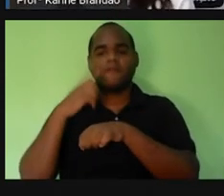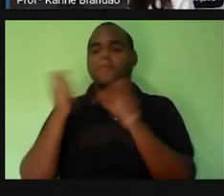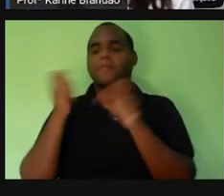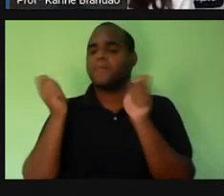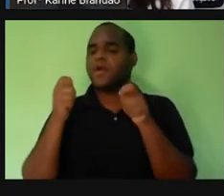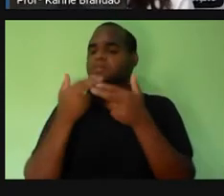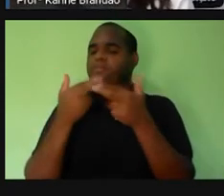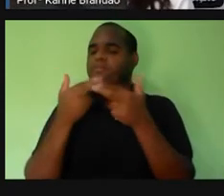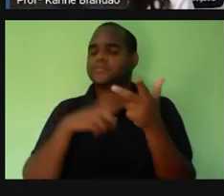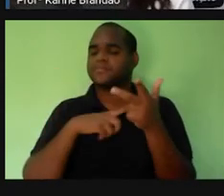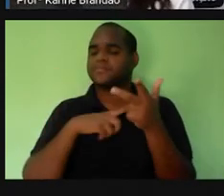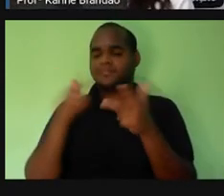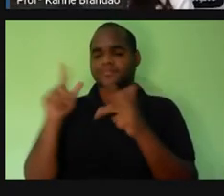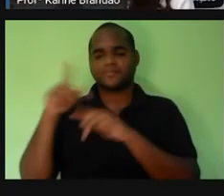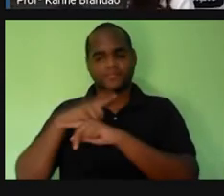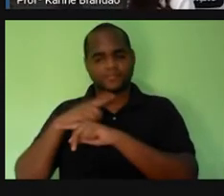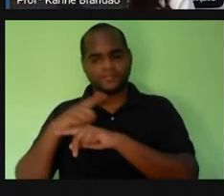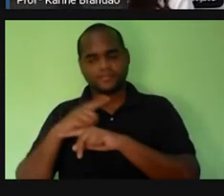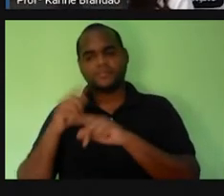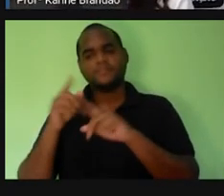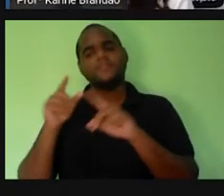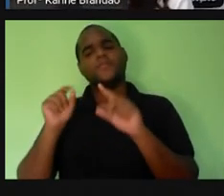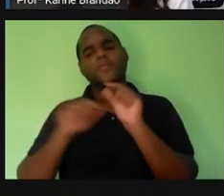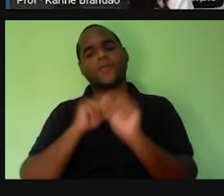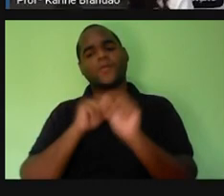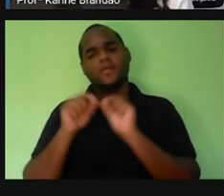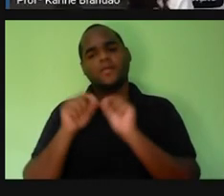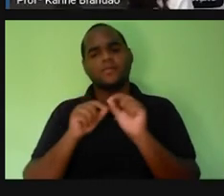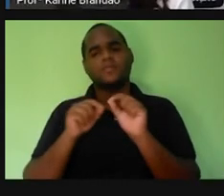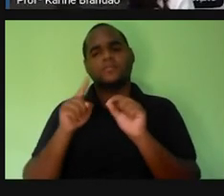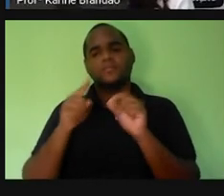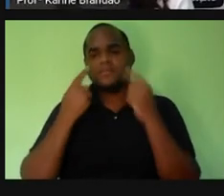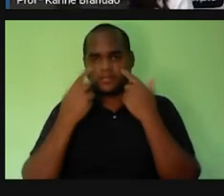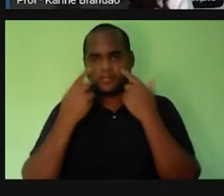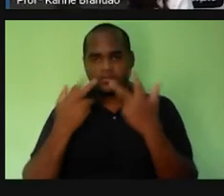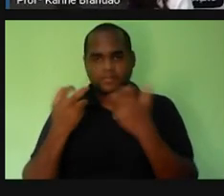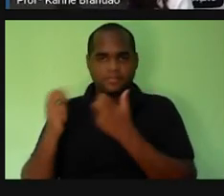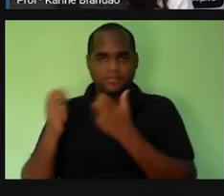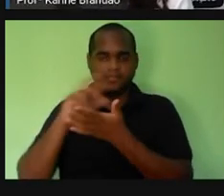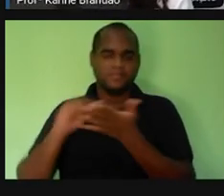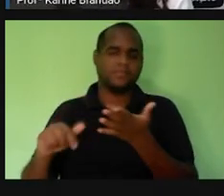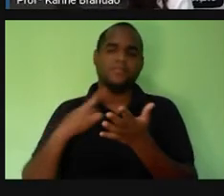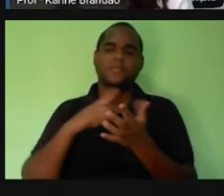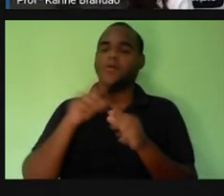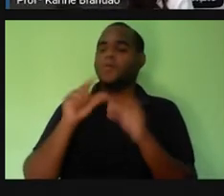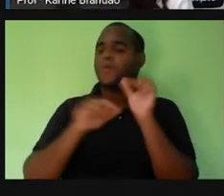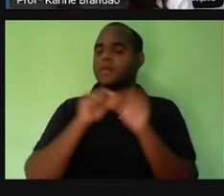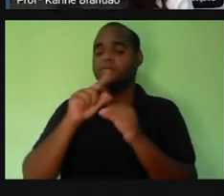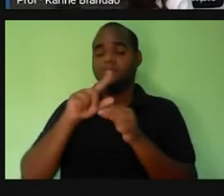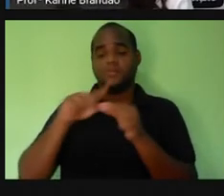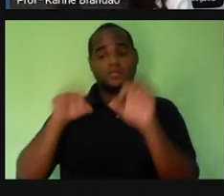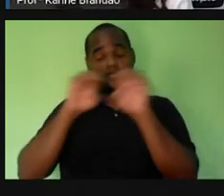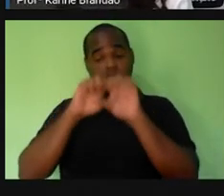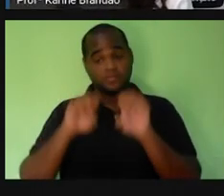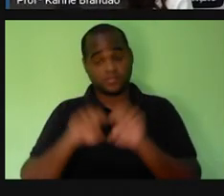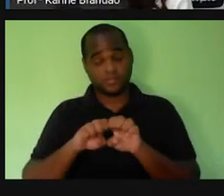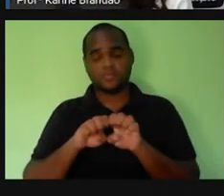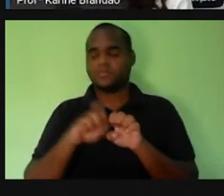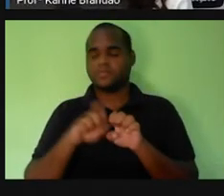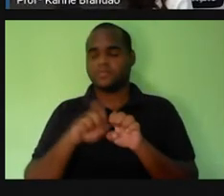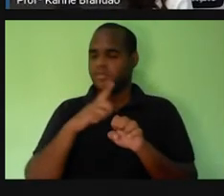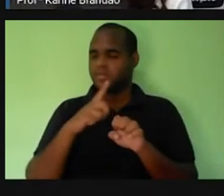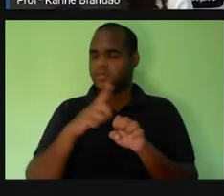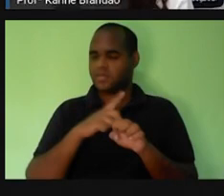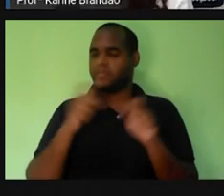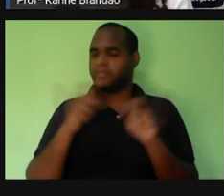aula sobre tecidos, né? E aí, o a gente observa? Que, olha só, ele tem estruturas aqui em cima dessas